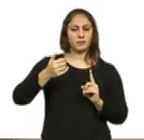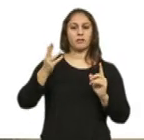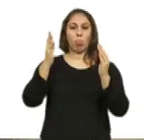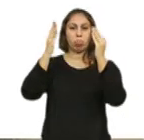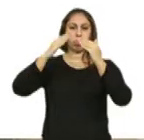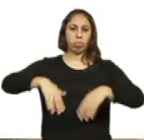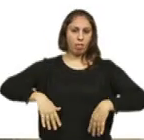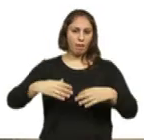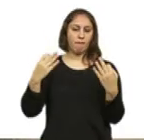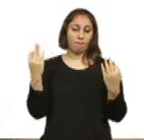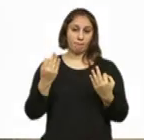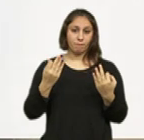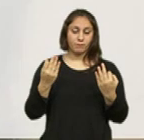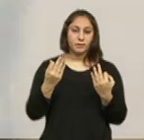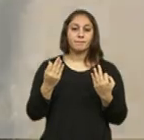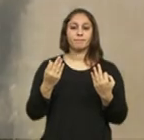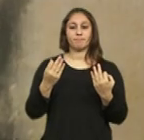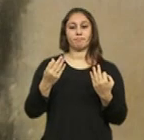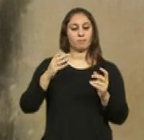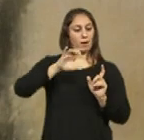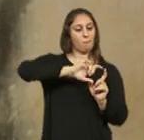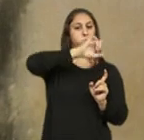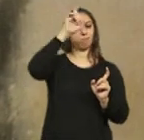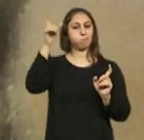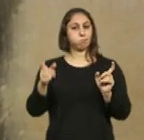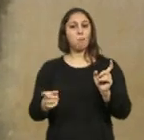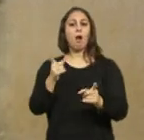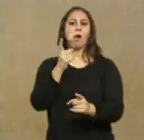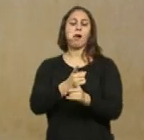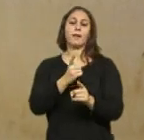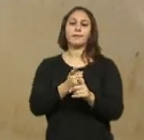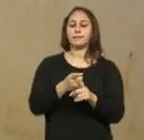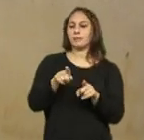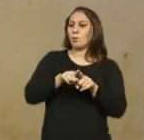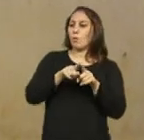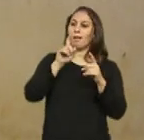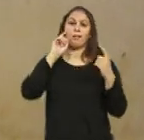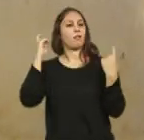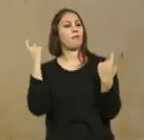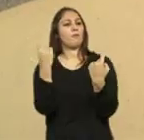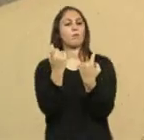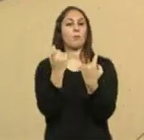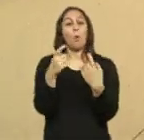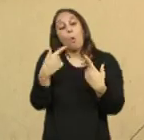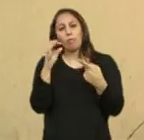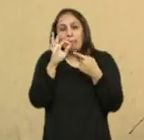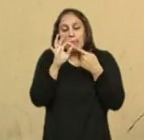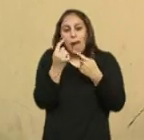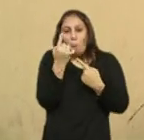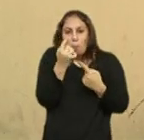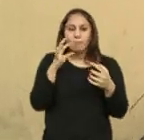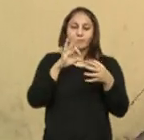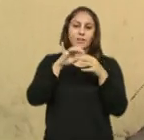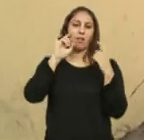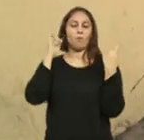claustro representa uma reforma ou um aspecto da reforma de Frei